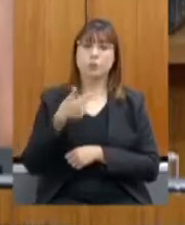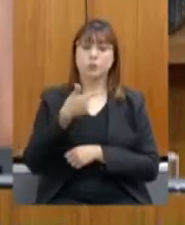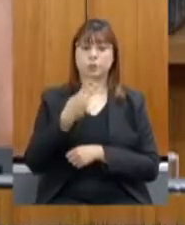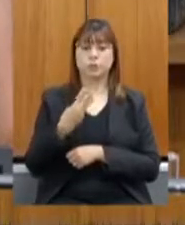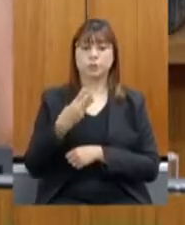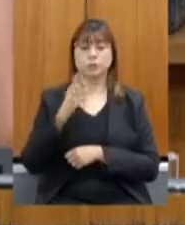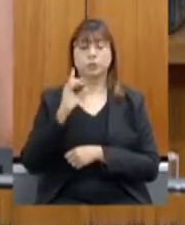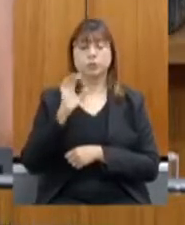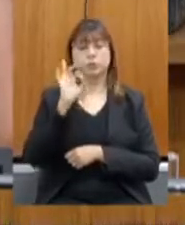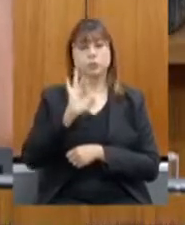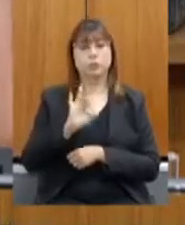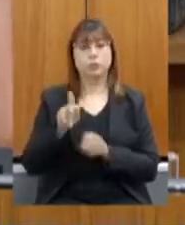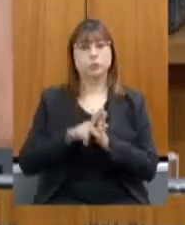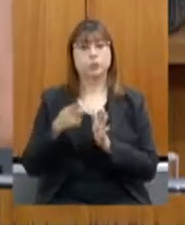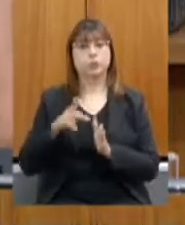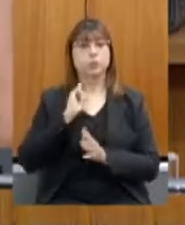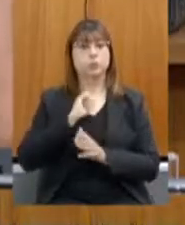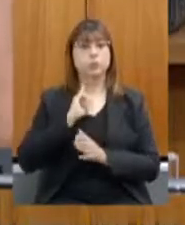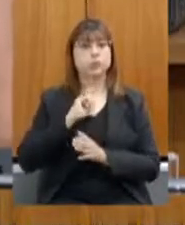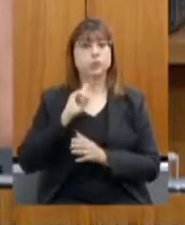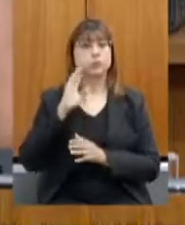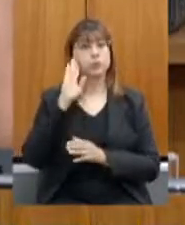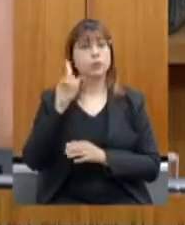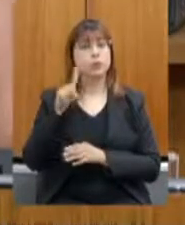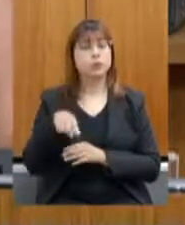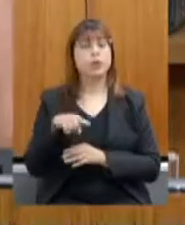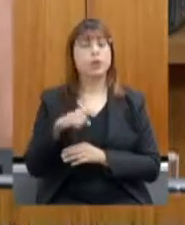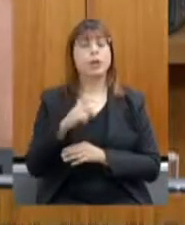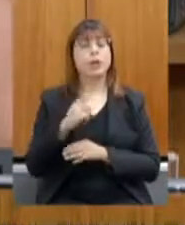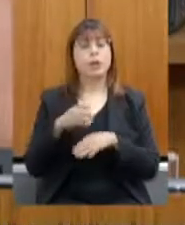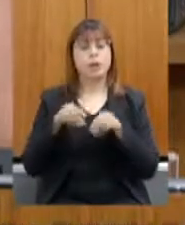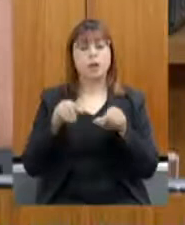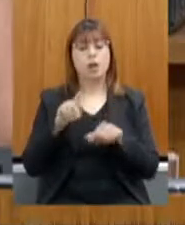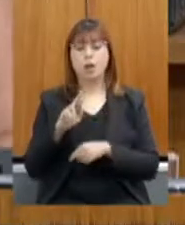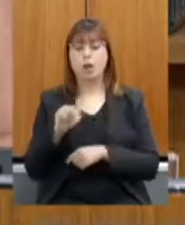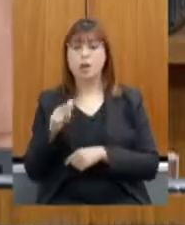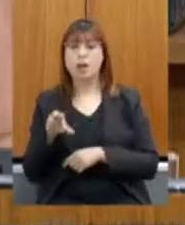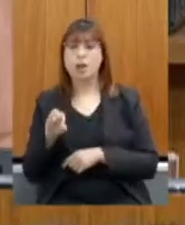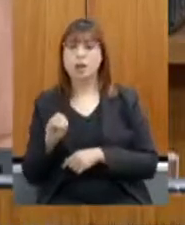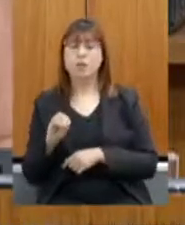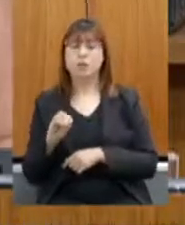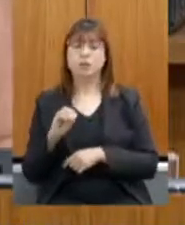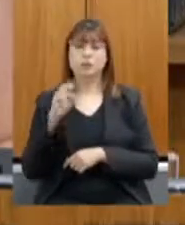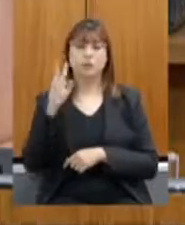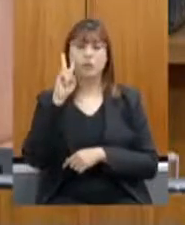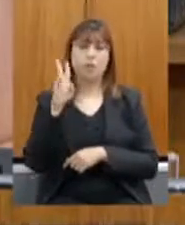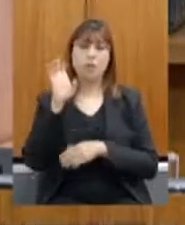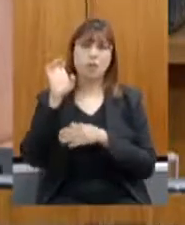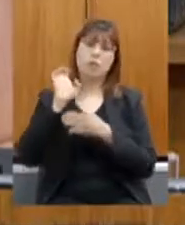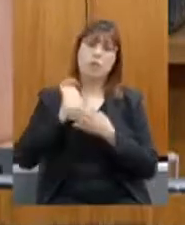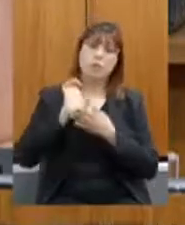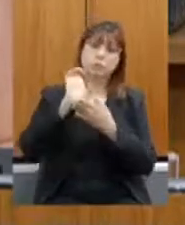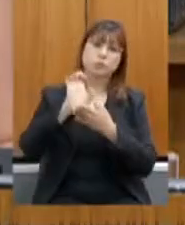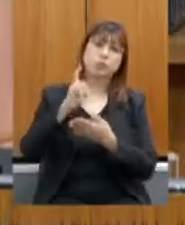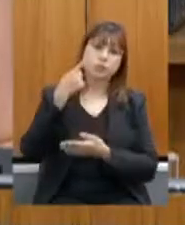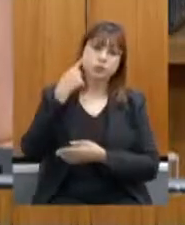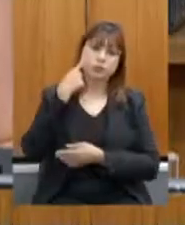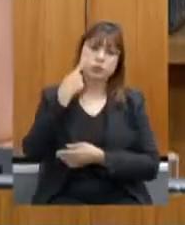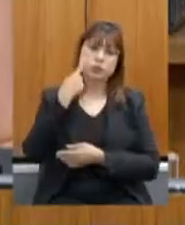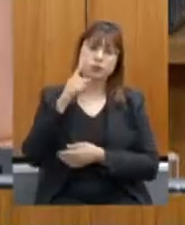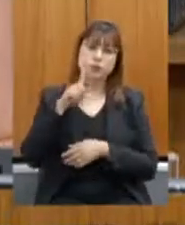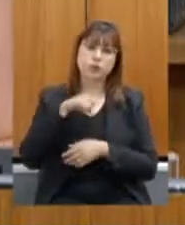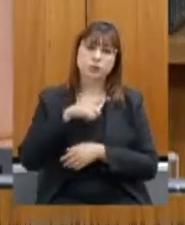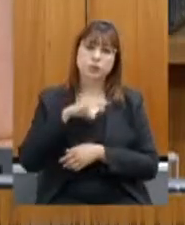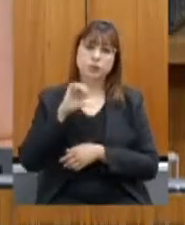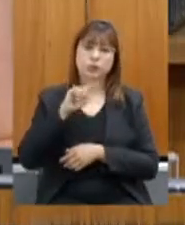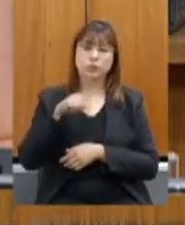incluindo o safra recorde de produção de grãos. E quando a gente analisa as exportações, a gente teve um aumento de 9,2% no faturamento